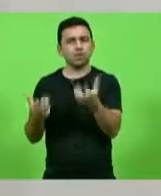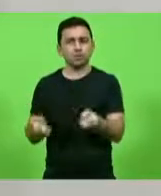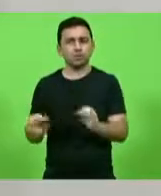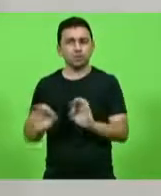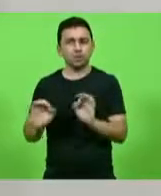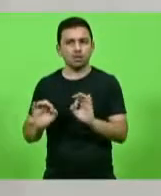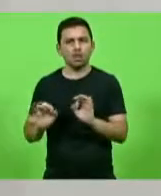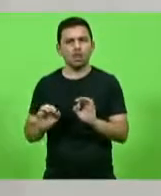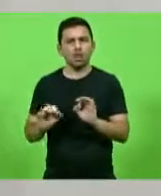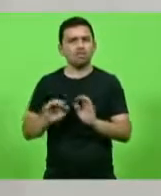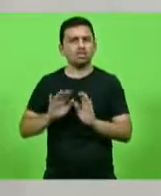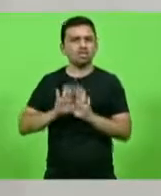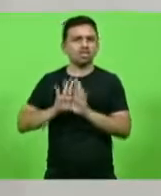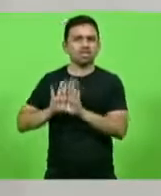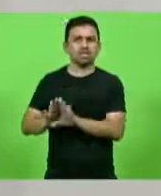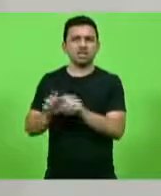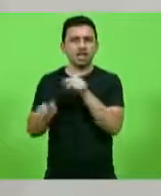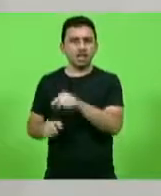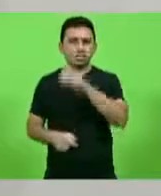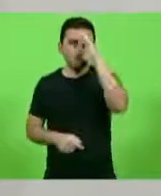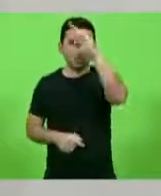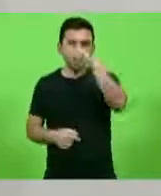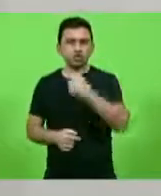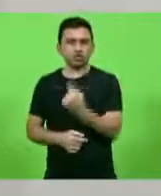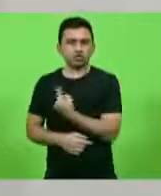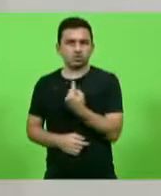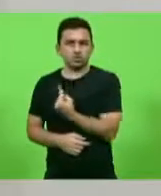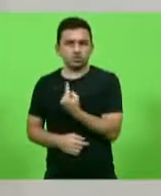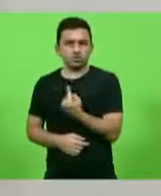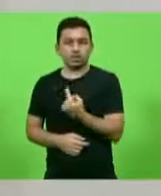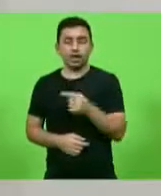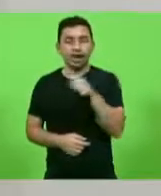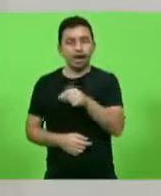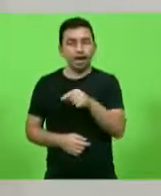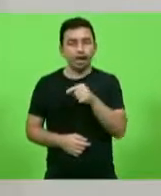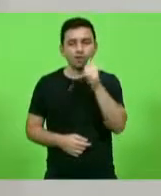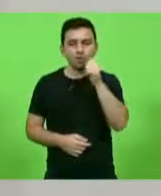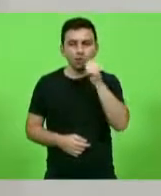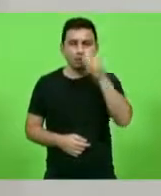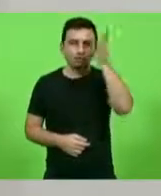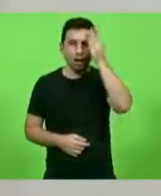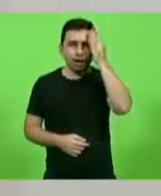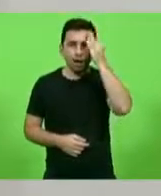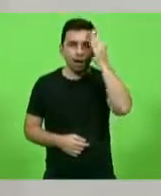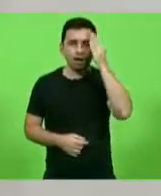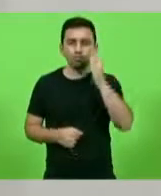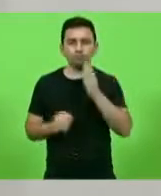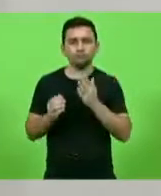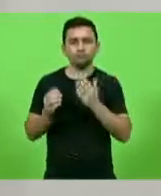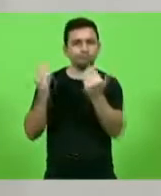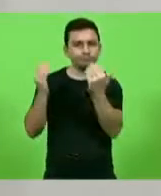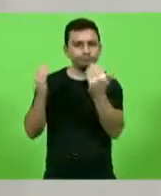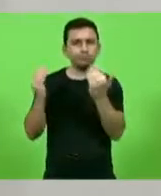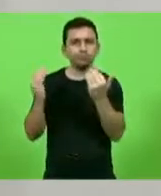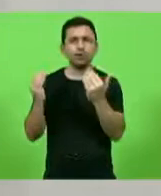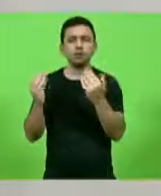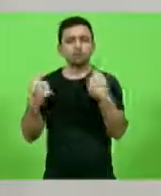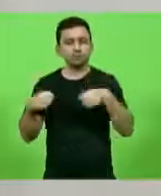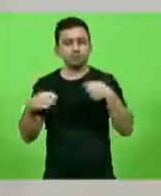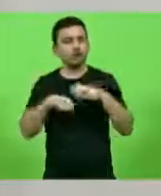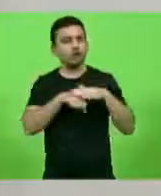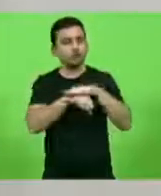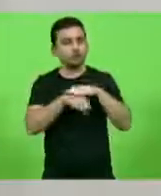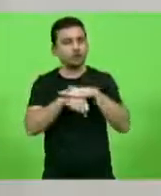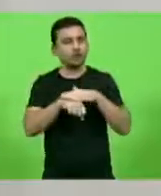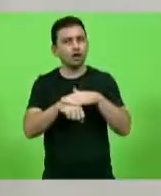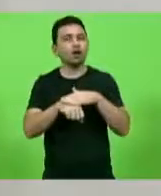sozinho, que denunciasse tudo o que ela sabia ou suspeitava contra ele, e que fosse buscar amparo no governo federal com algum